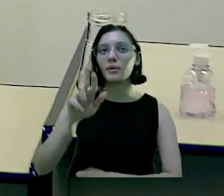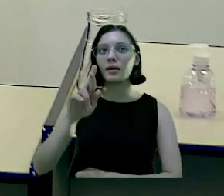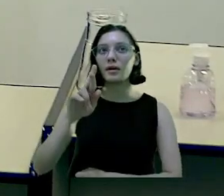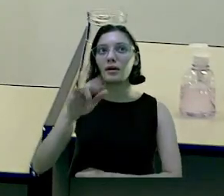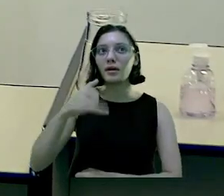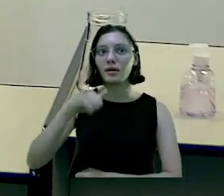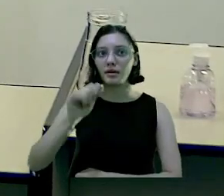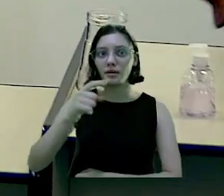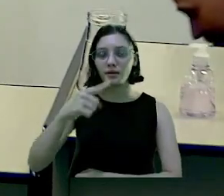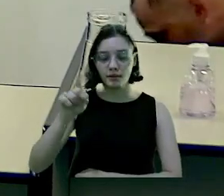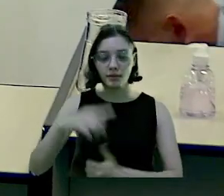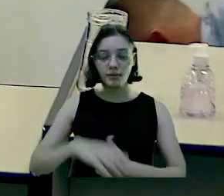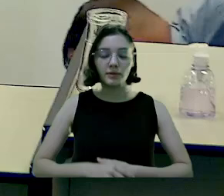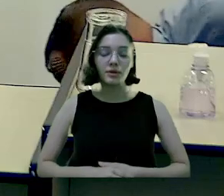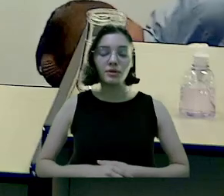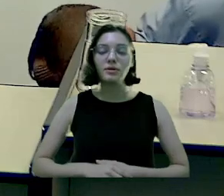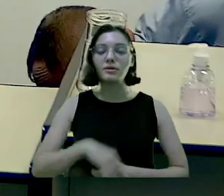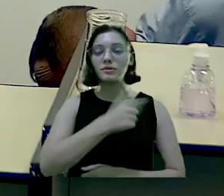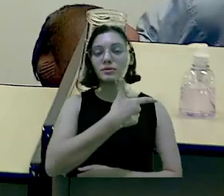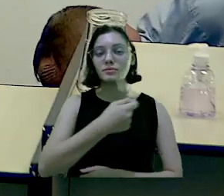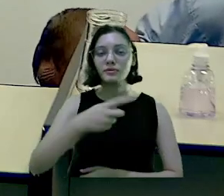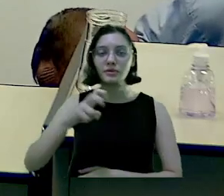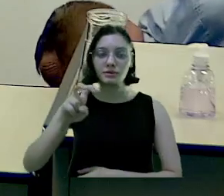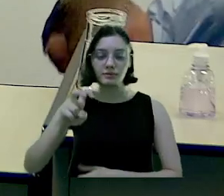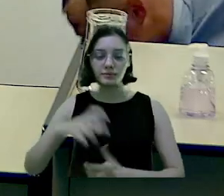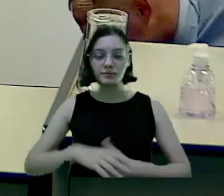para o exercício financeiro de 2025.